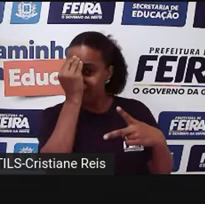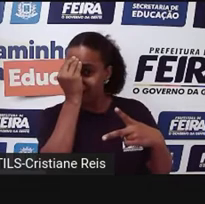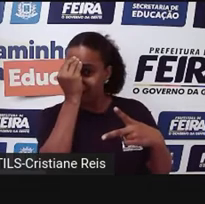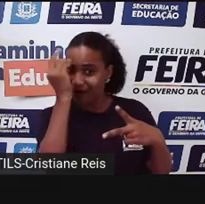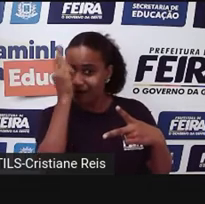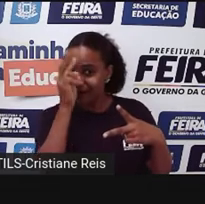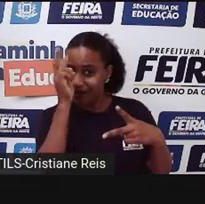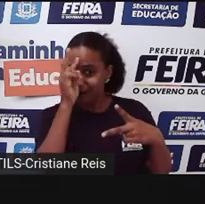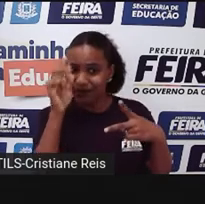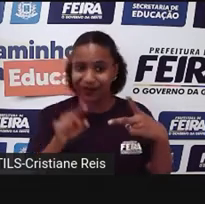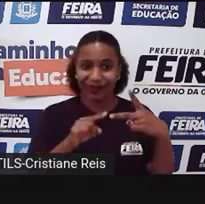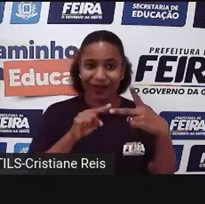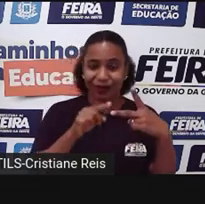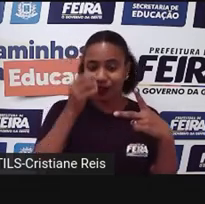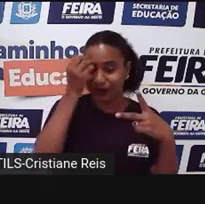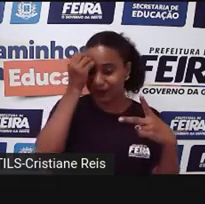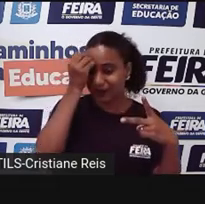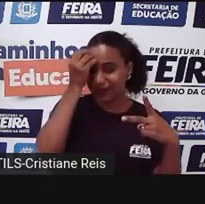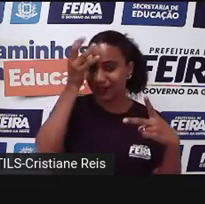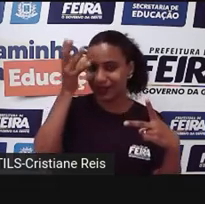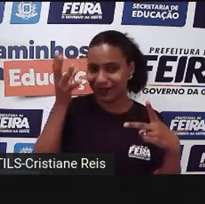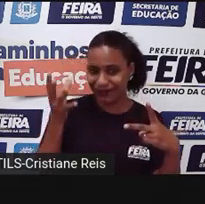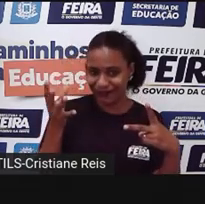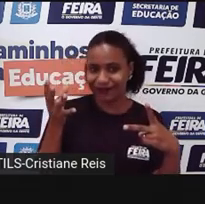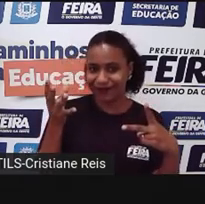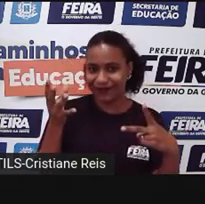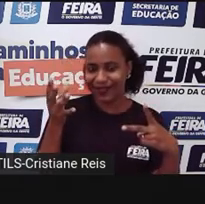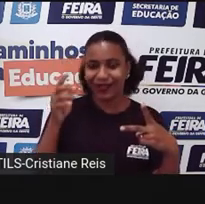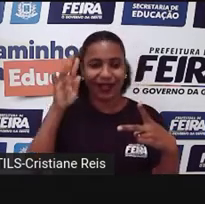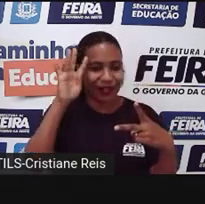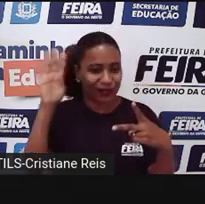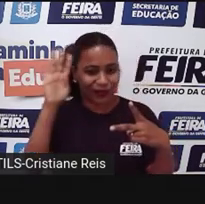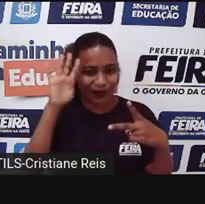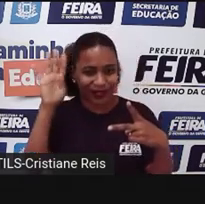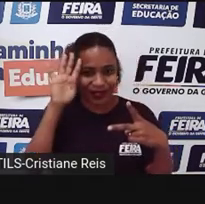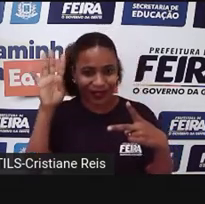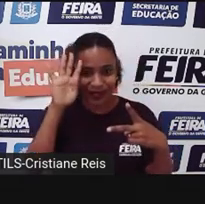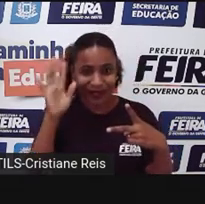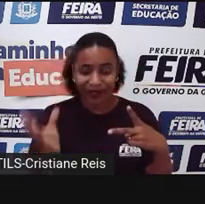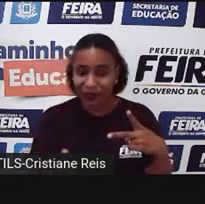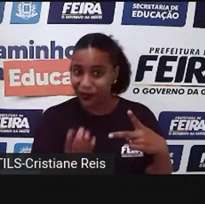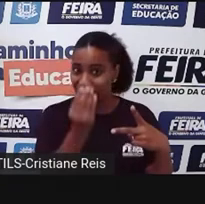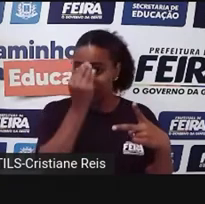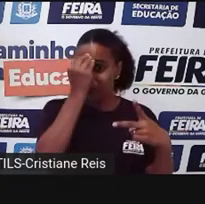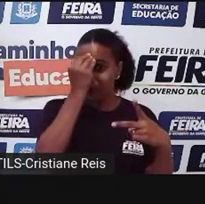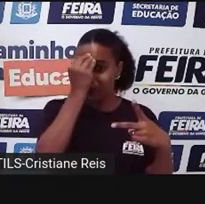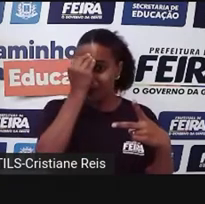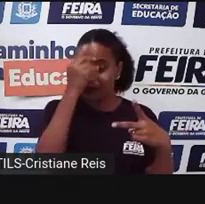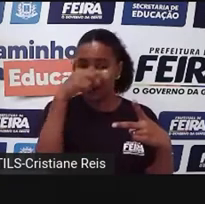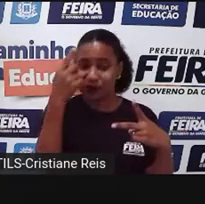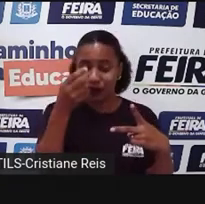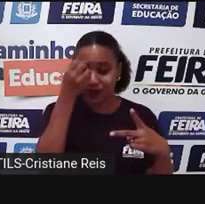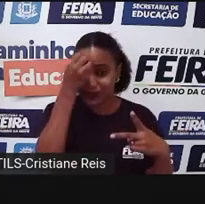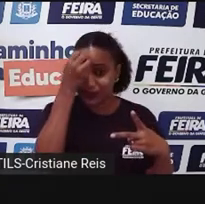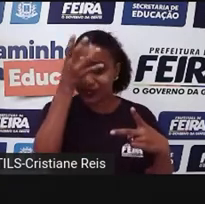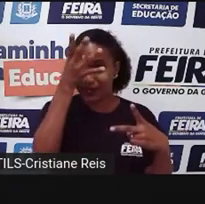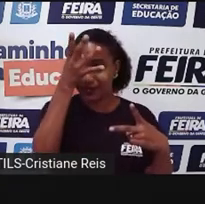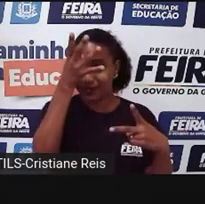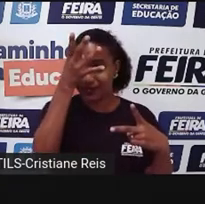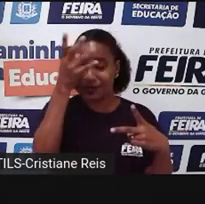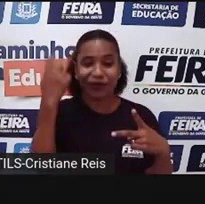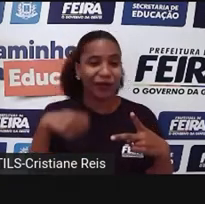grava e esquece. E por que a gente esquece? A gente precisa esquecer. Porque a gente precisa esvaziar a nossa caixinha. Porque senão, imagine,